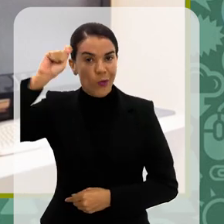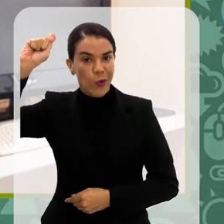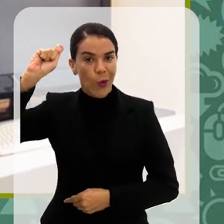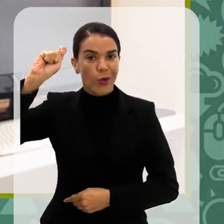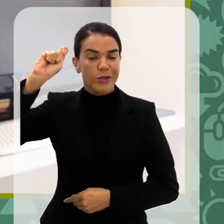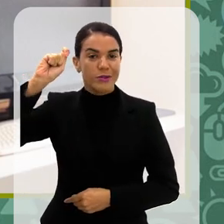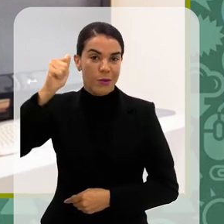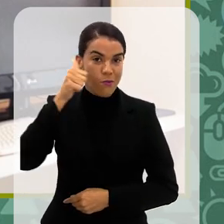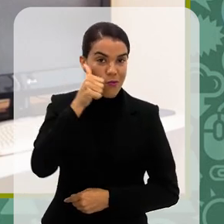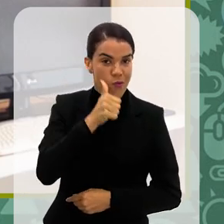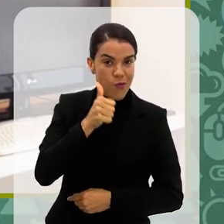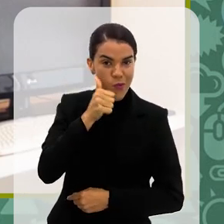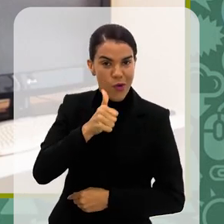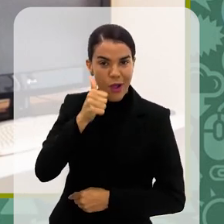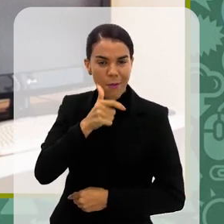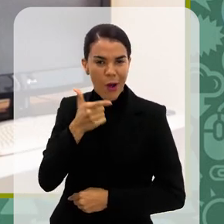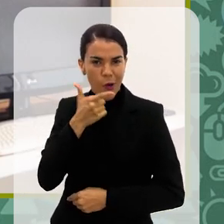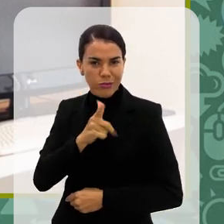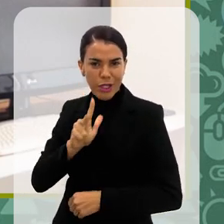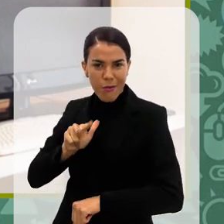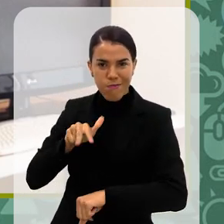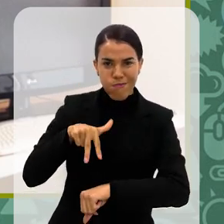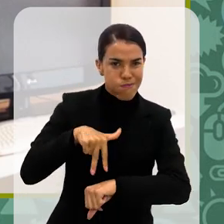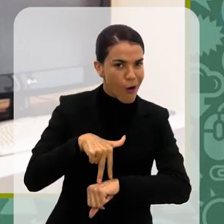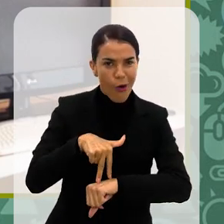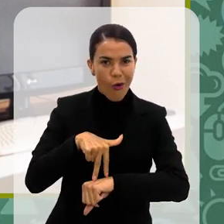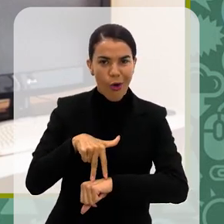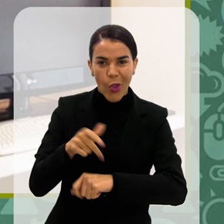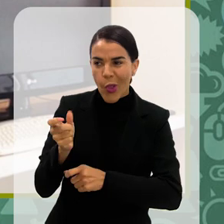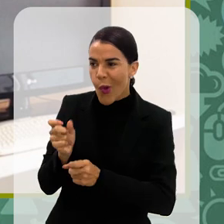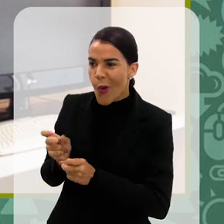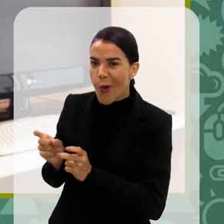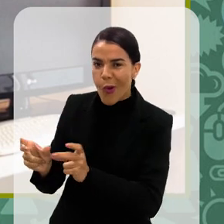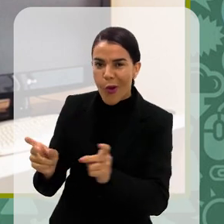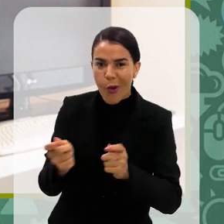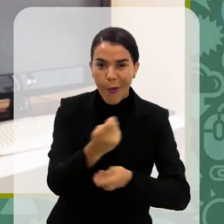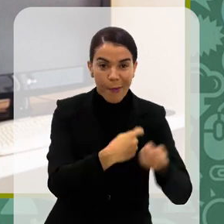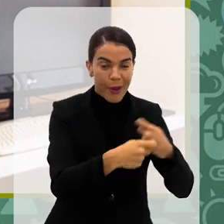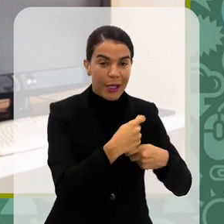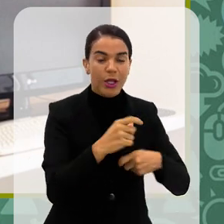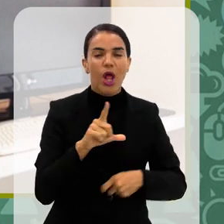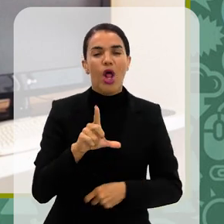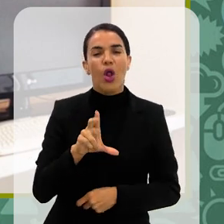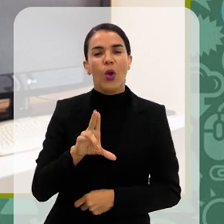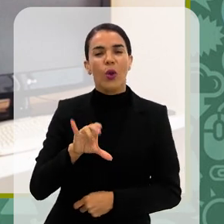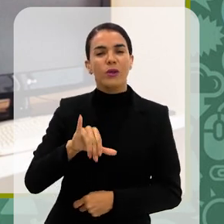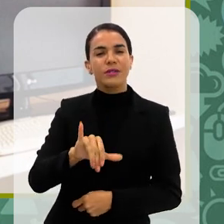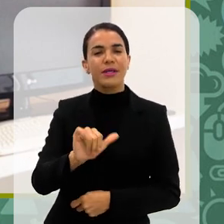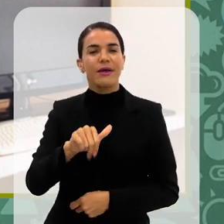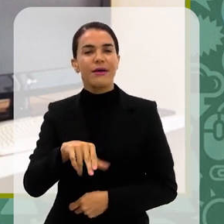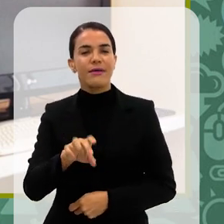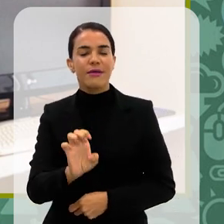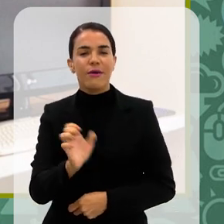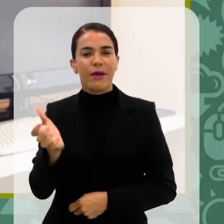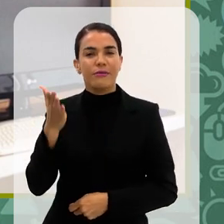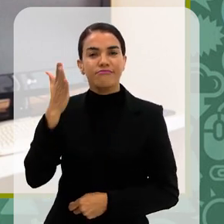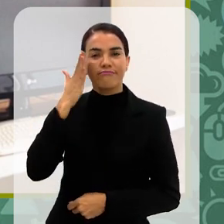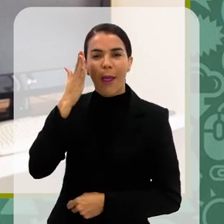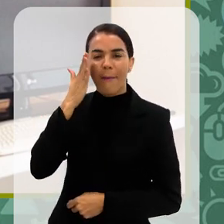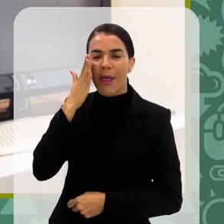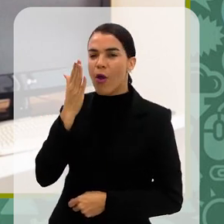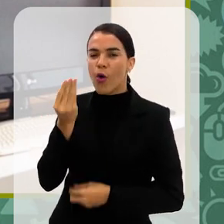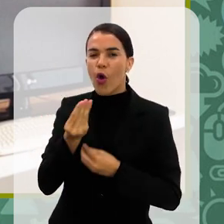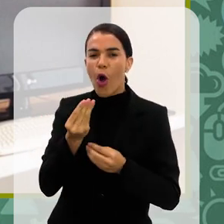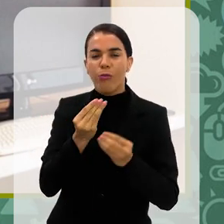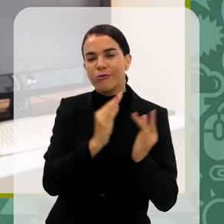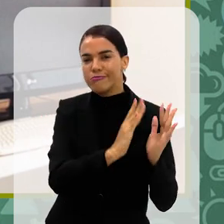mulheres para se consolidarem aí no mercado e aí Luciane, eu queria ver com você o seguinte, como que foi